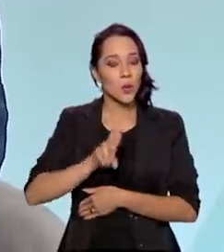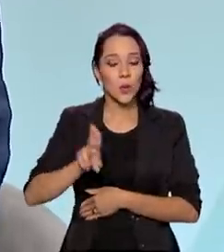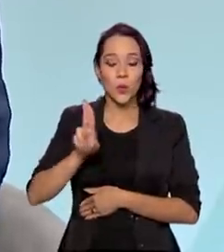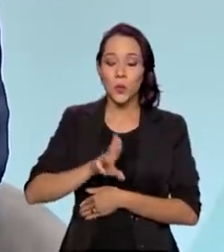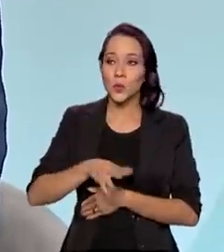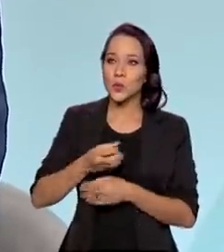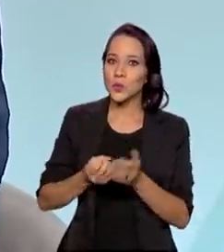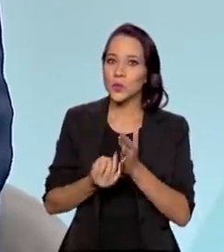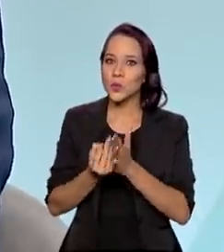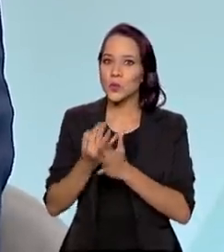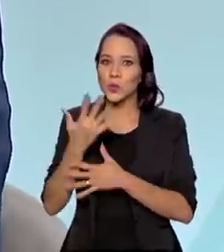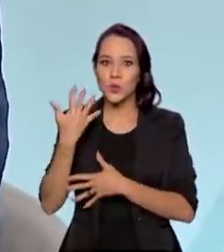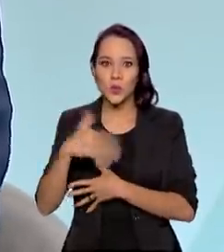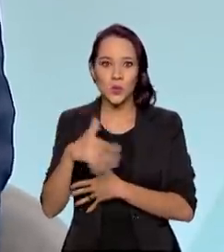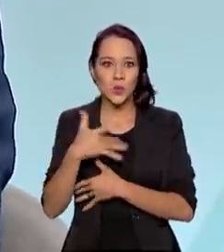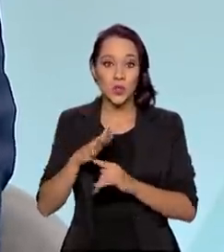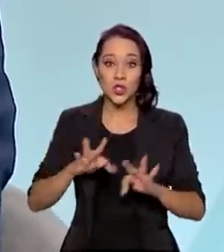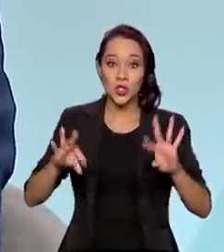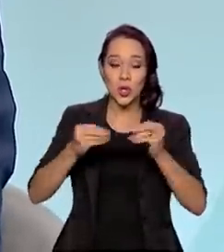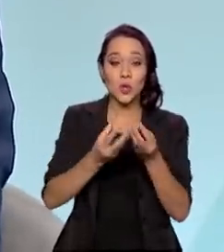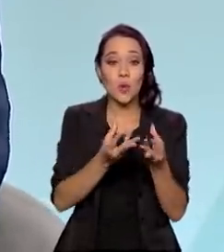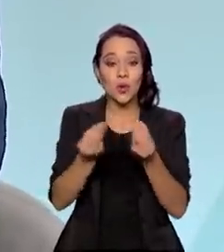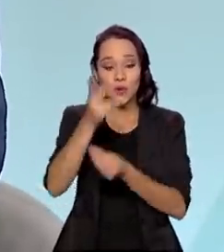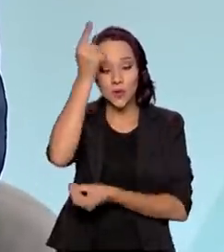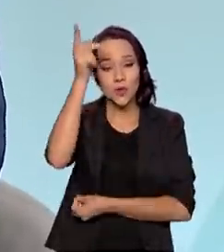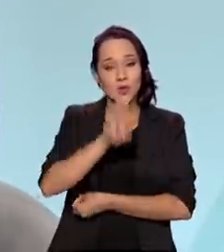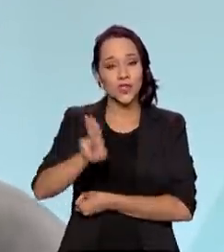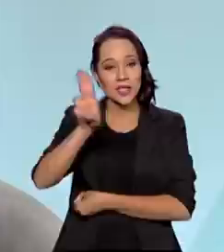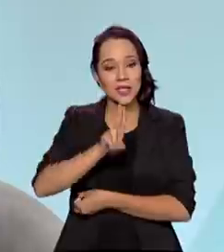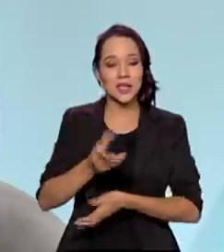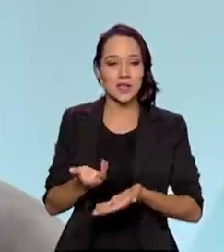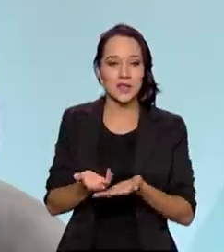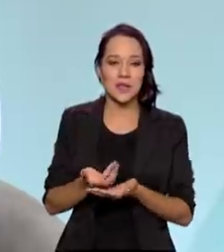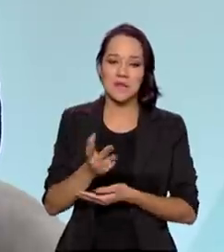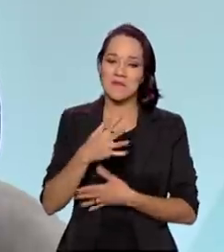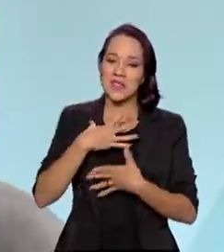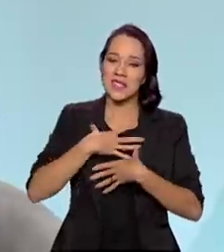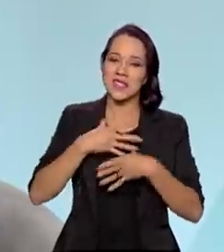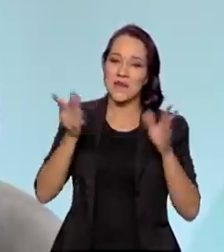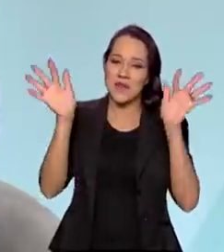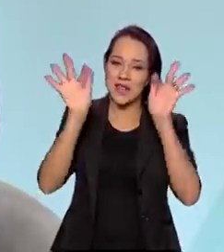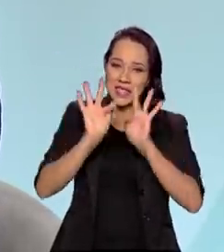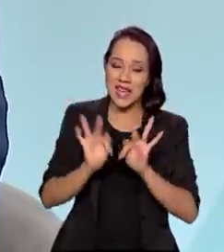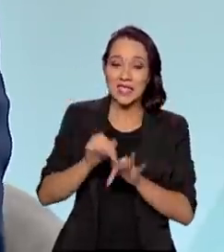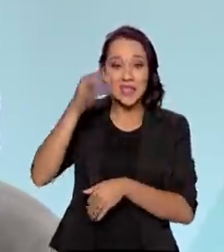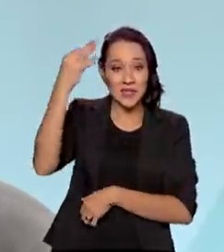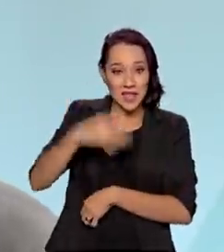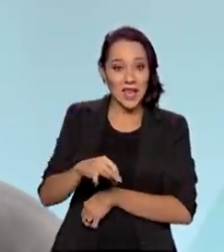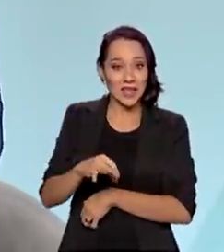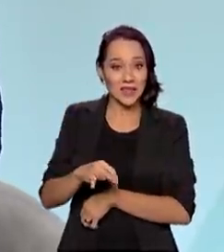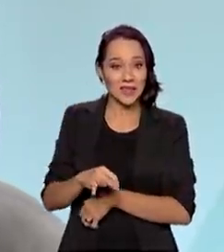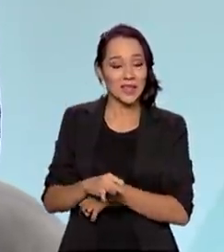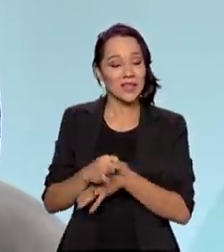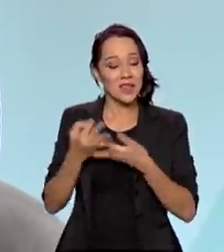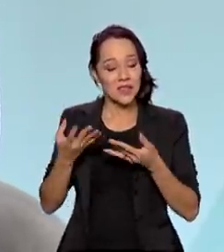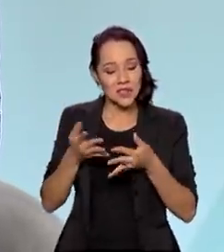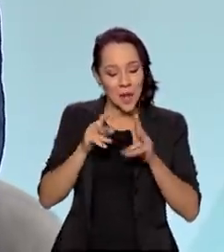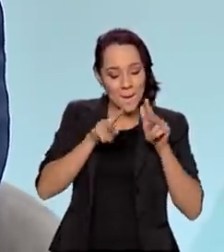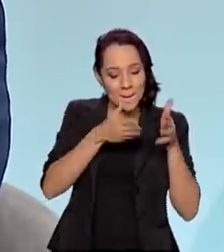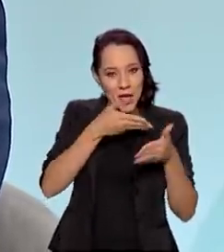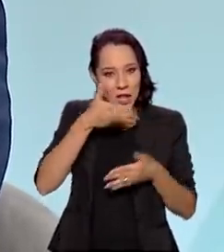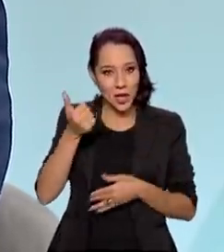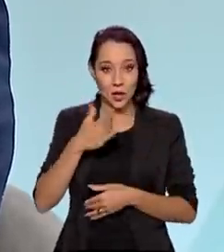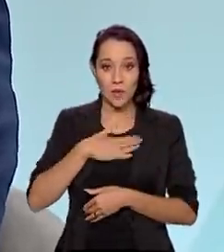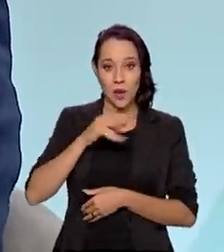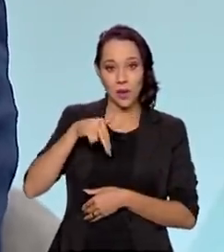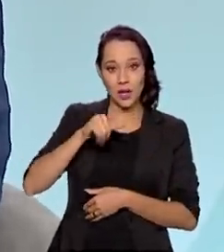maciço, de fato. Muitas pessoas utilizando para a nossa felicidade. Deu certo. E a está cada vez aprimorando. No